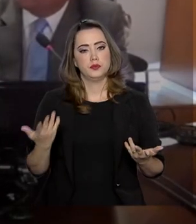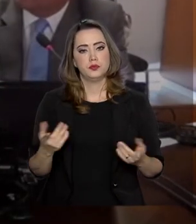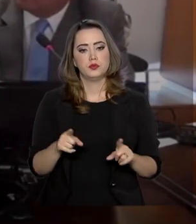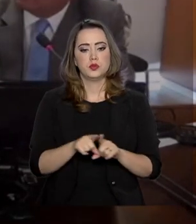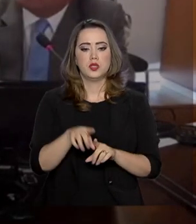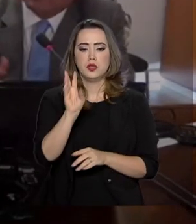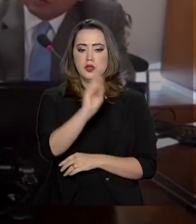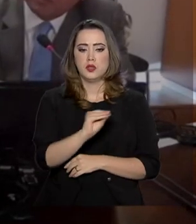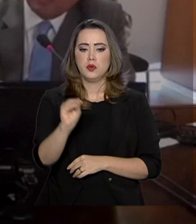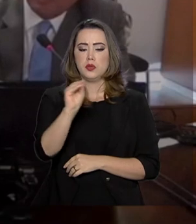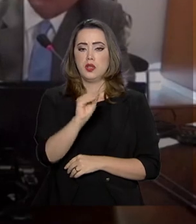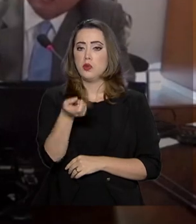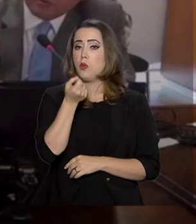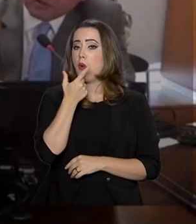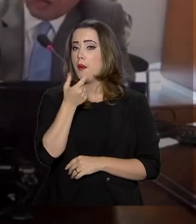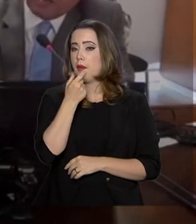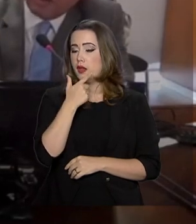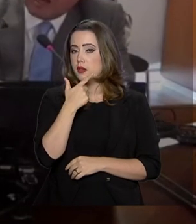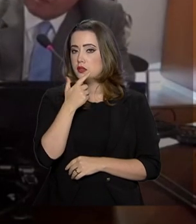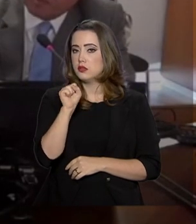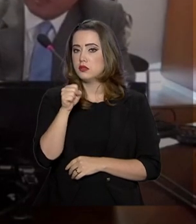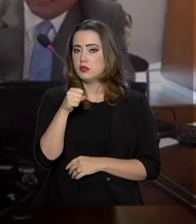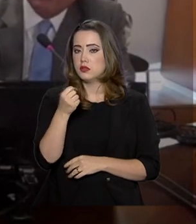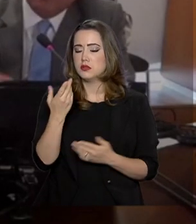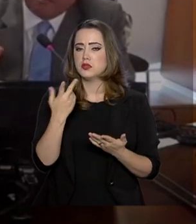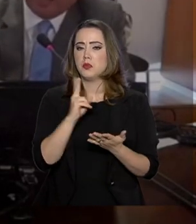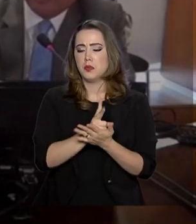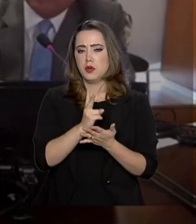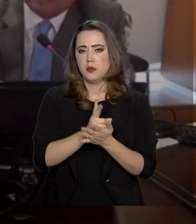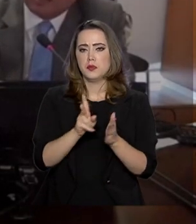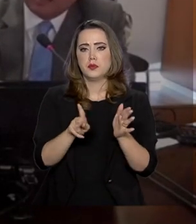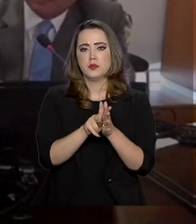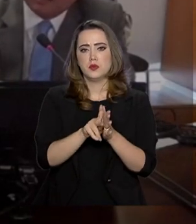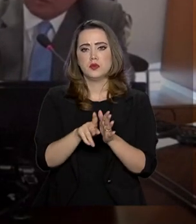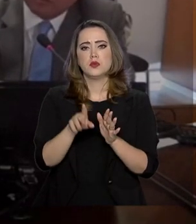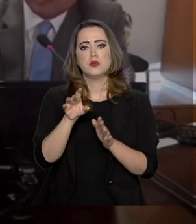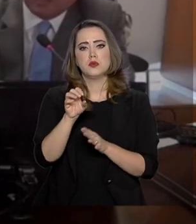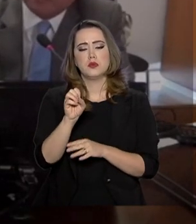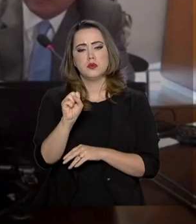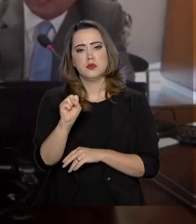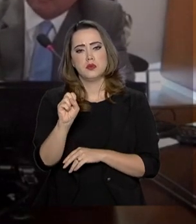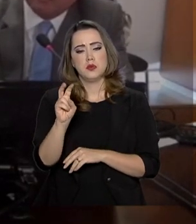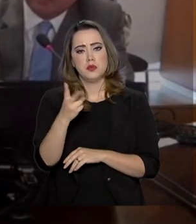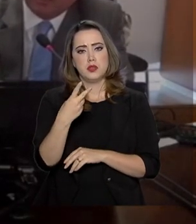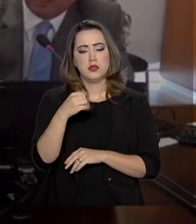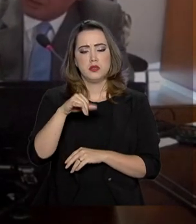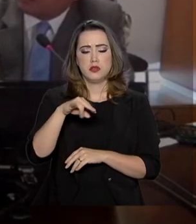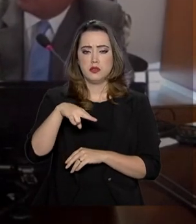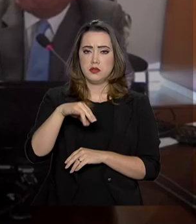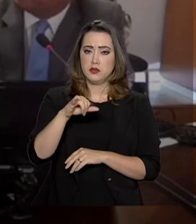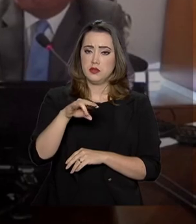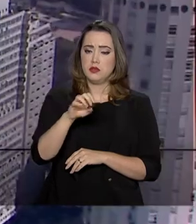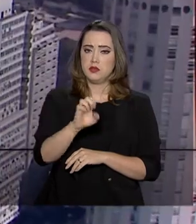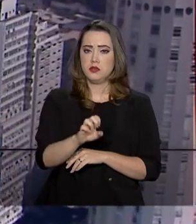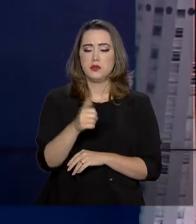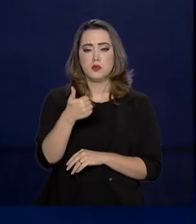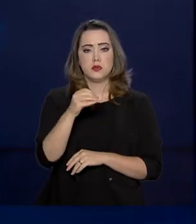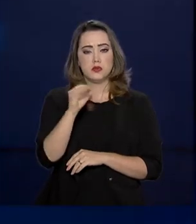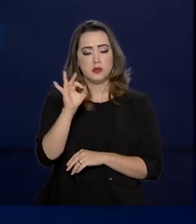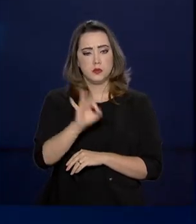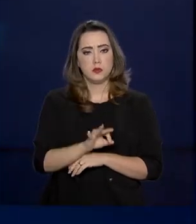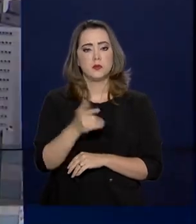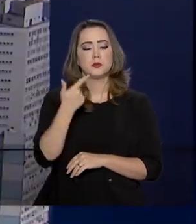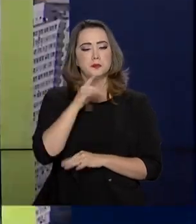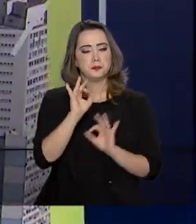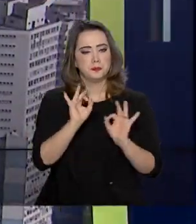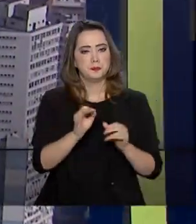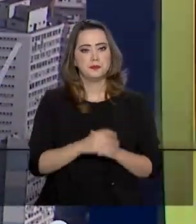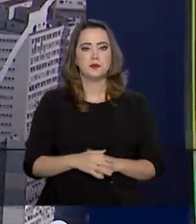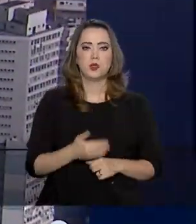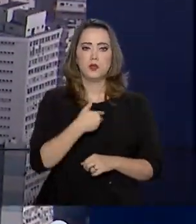governo